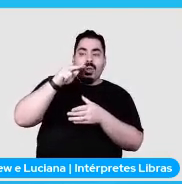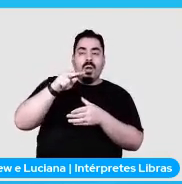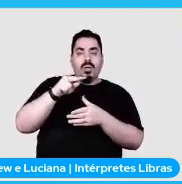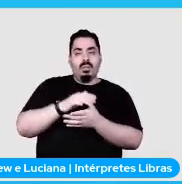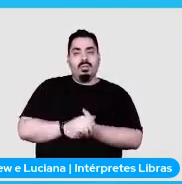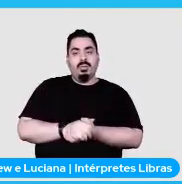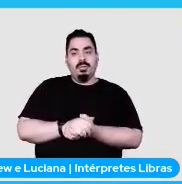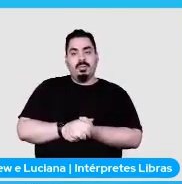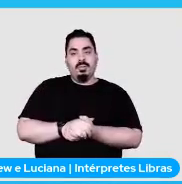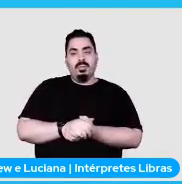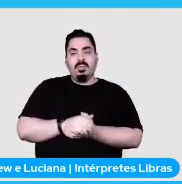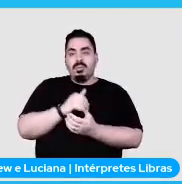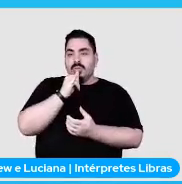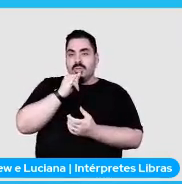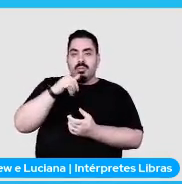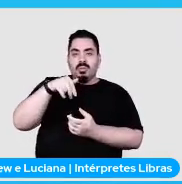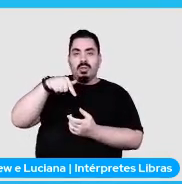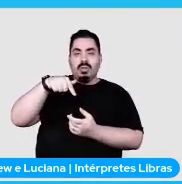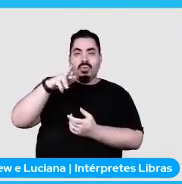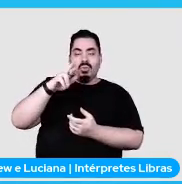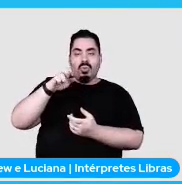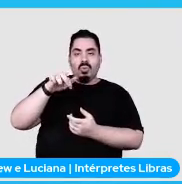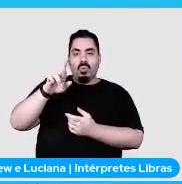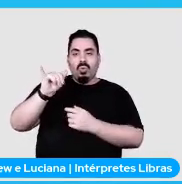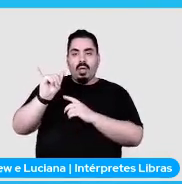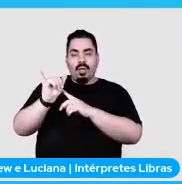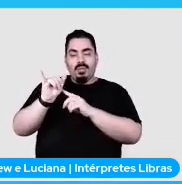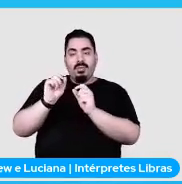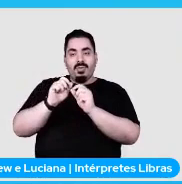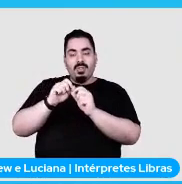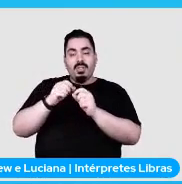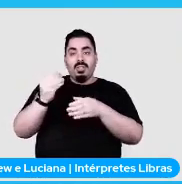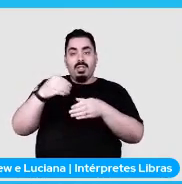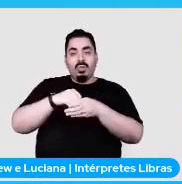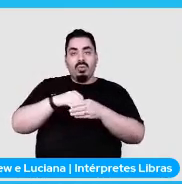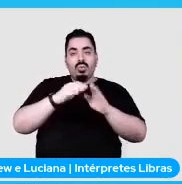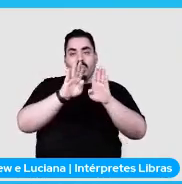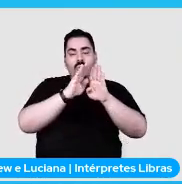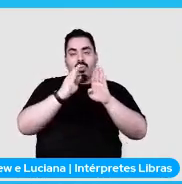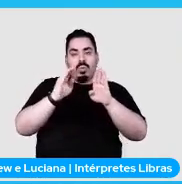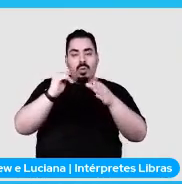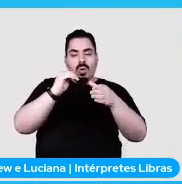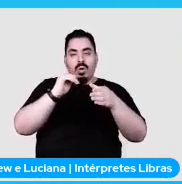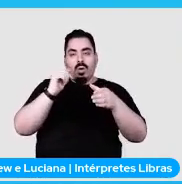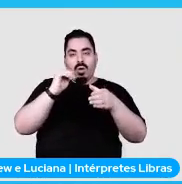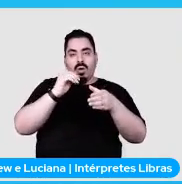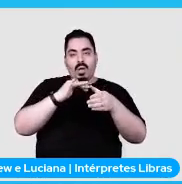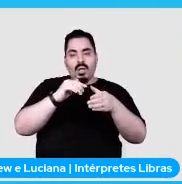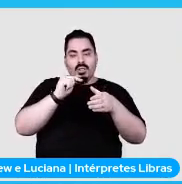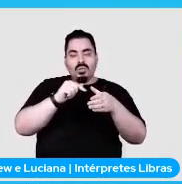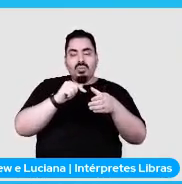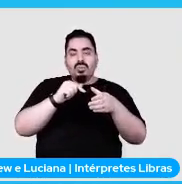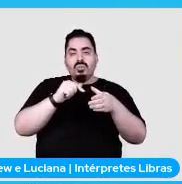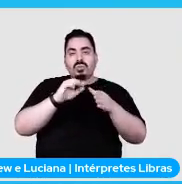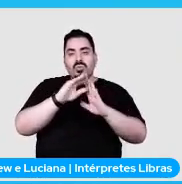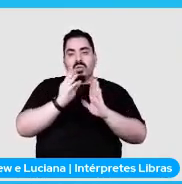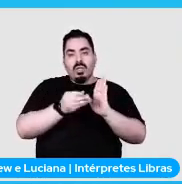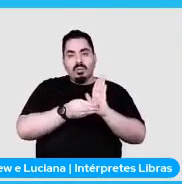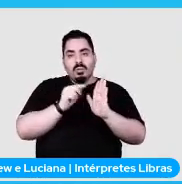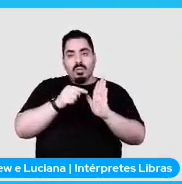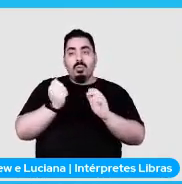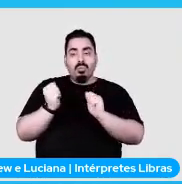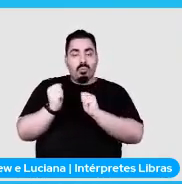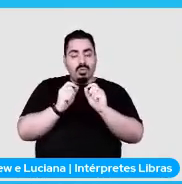fazer uma query no banco de dados para pegar as URLs de um producer meu, eu posso fazer aqui dentro. e isso vai ser